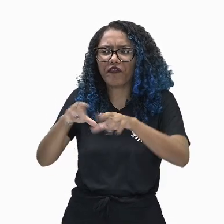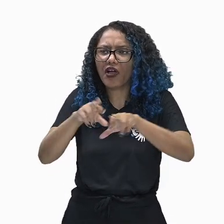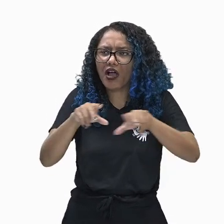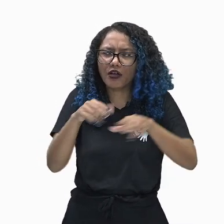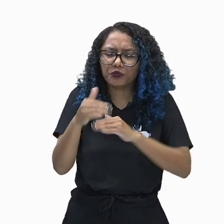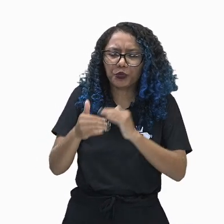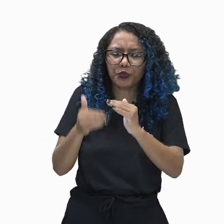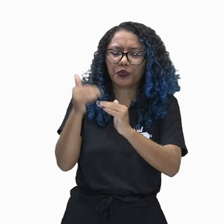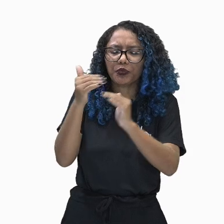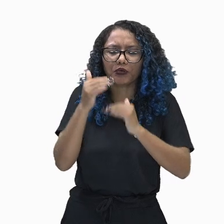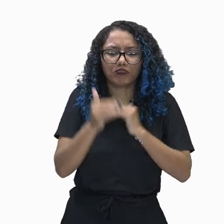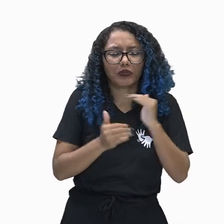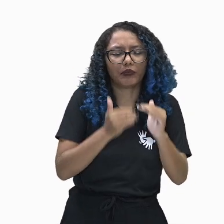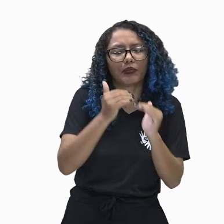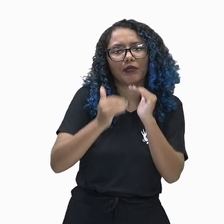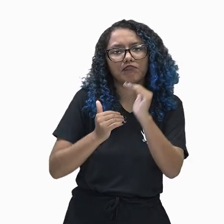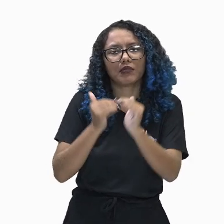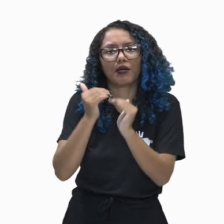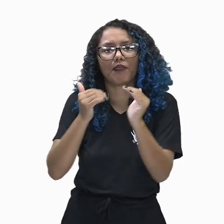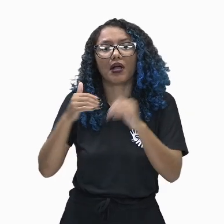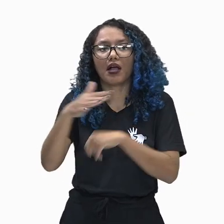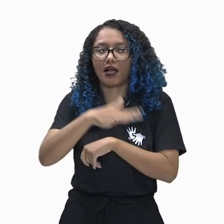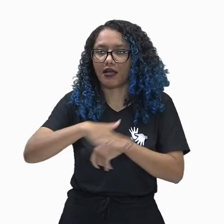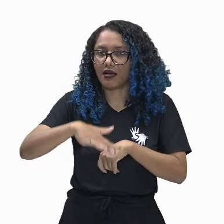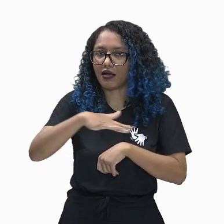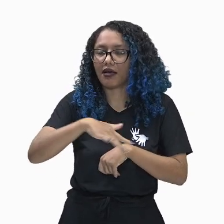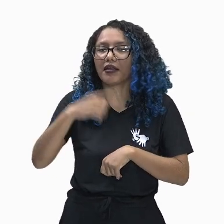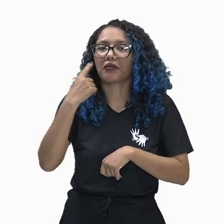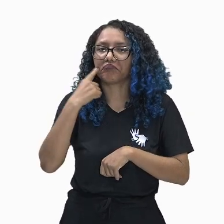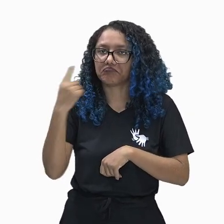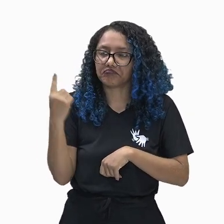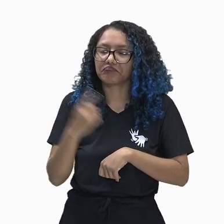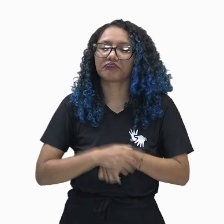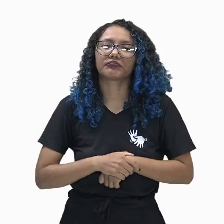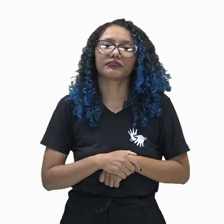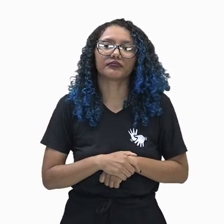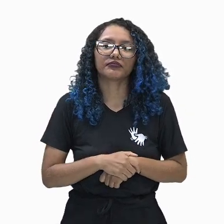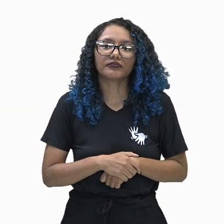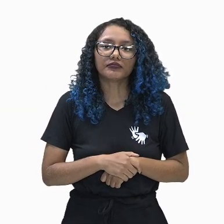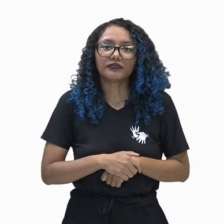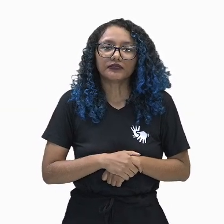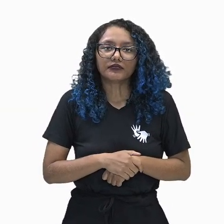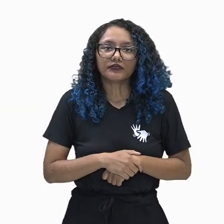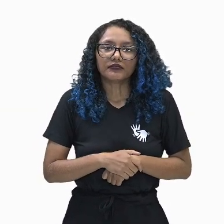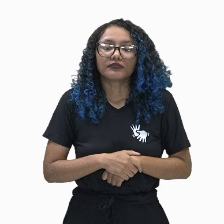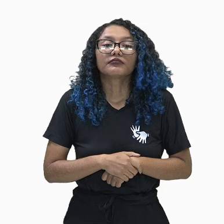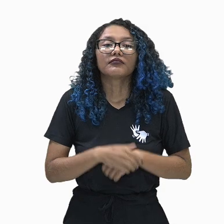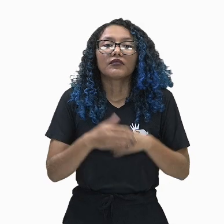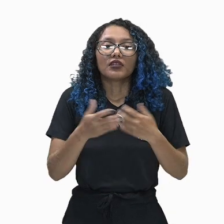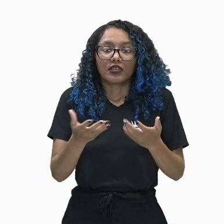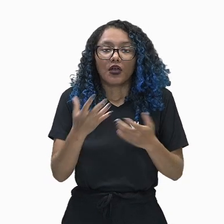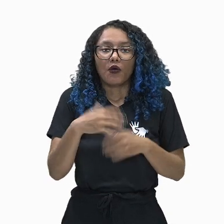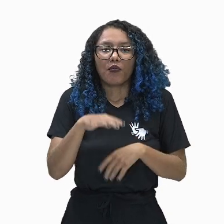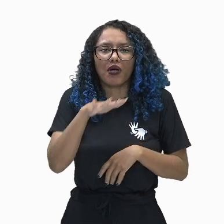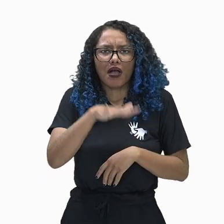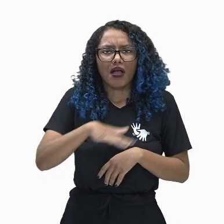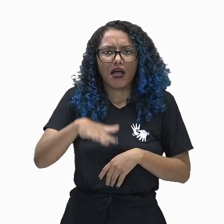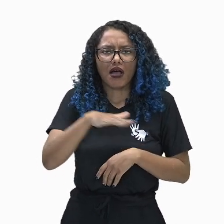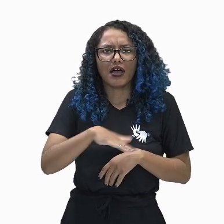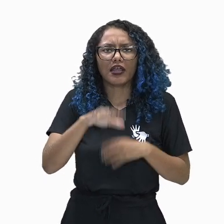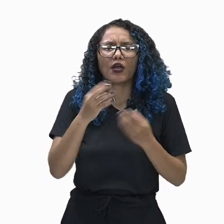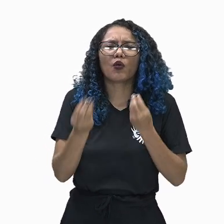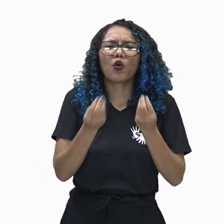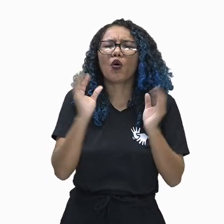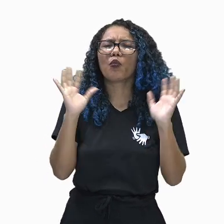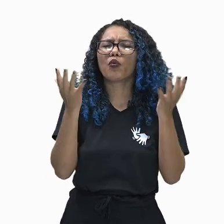naquilo que nós chamamos então de Mesopotâmia. Olha só, a região então ela era caracterizada pelo clima